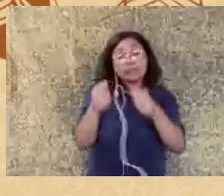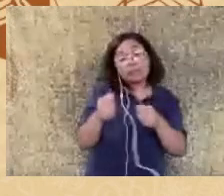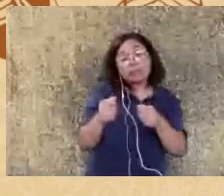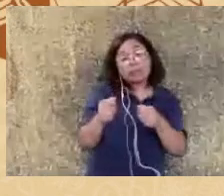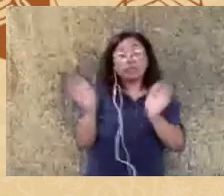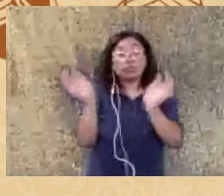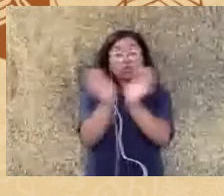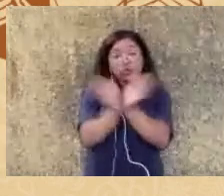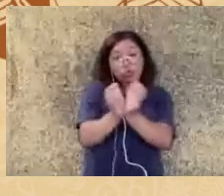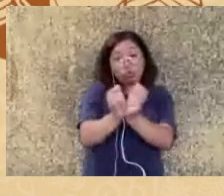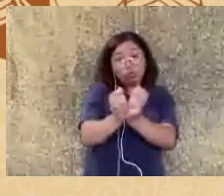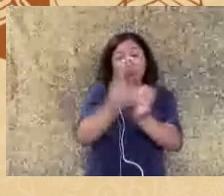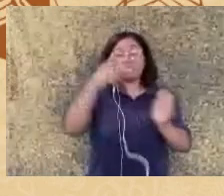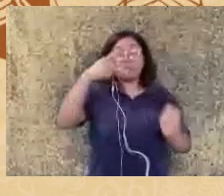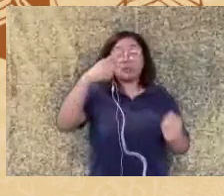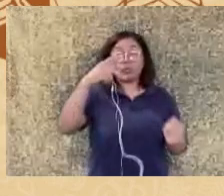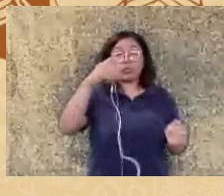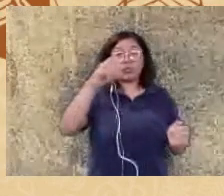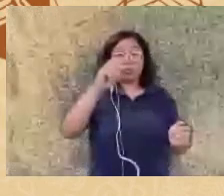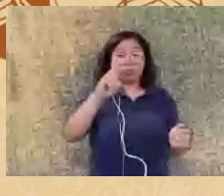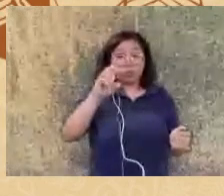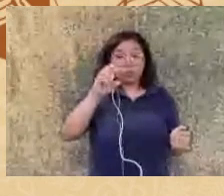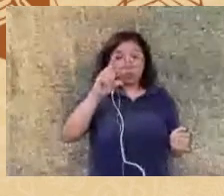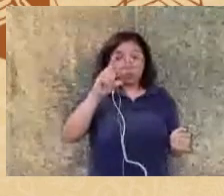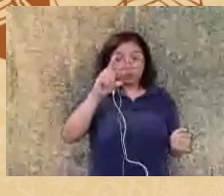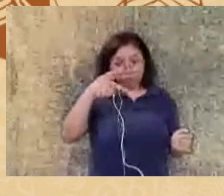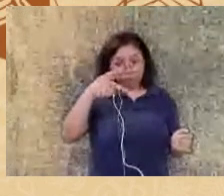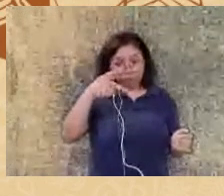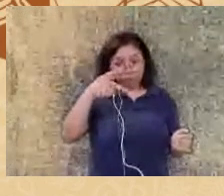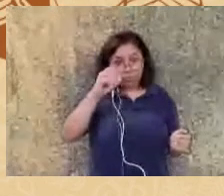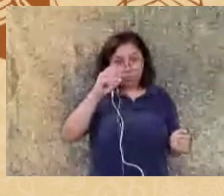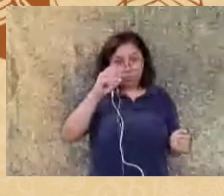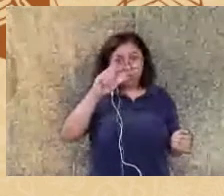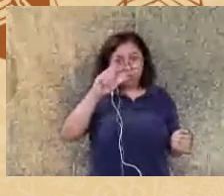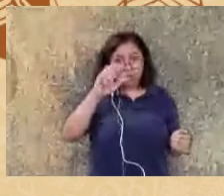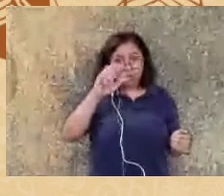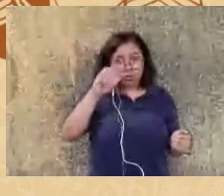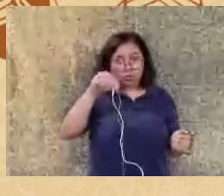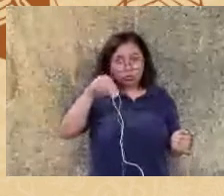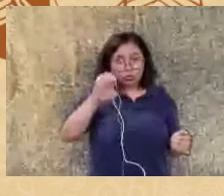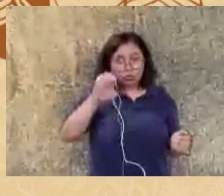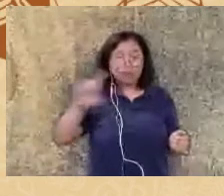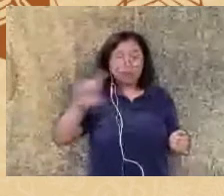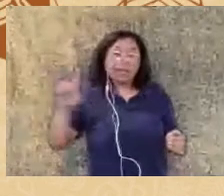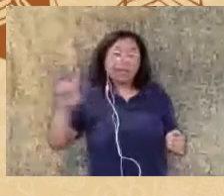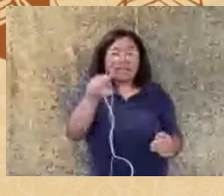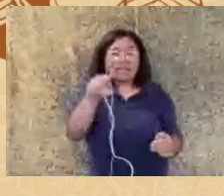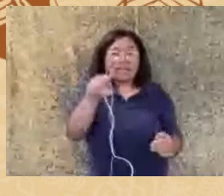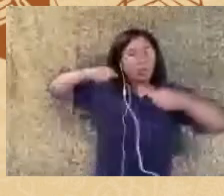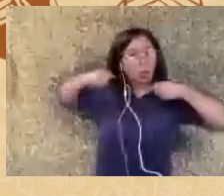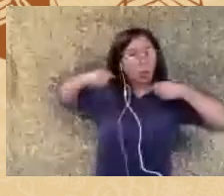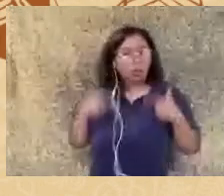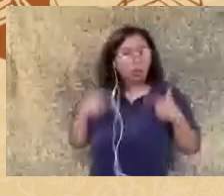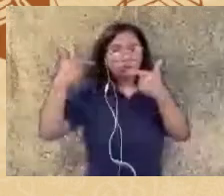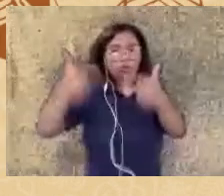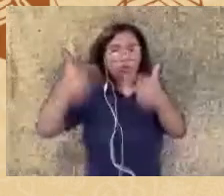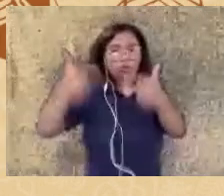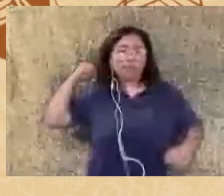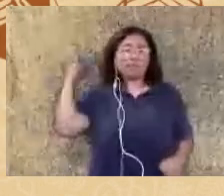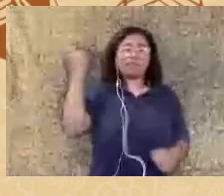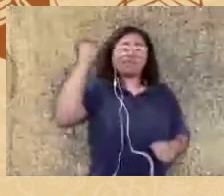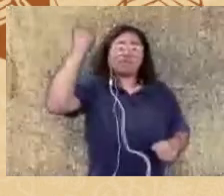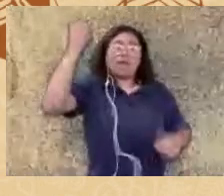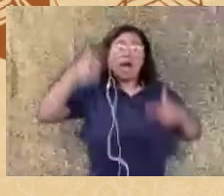uma lição para o presidente Andrei Duda de que elas não iriam aceitar um comportamento homofóbico vindo dele então o ativismo é